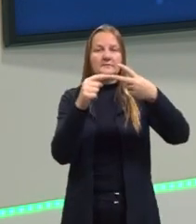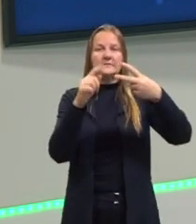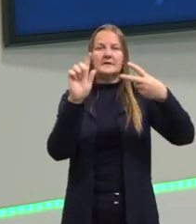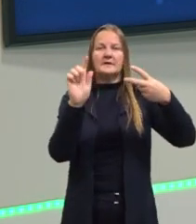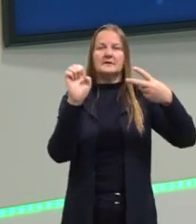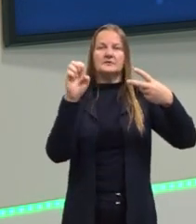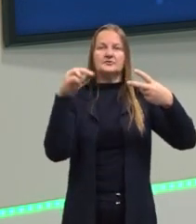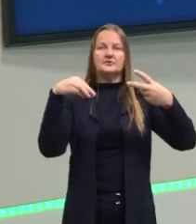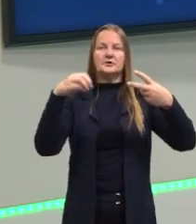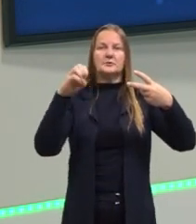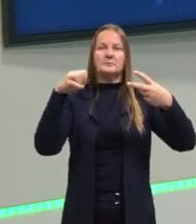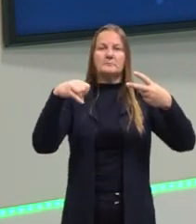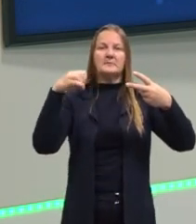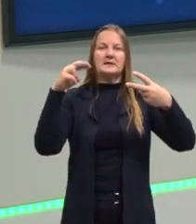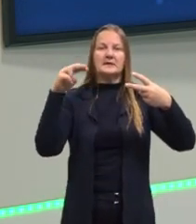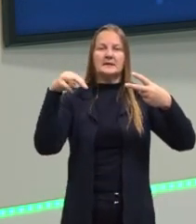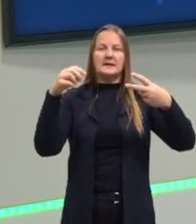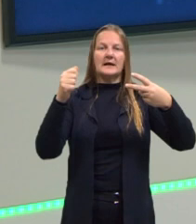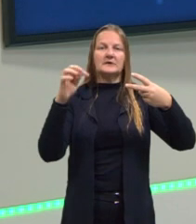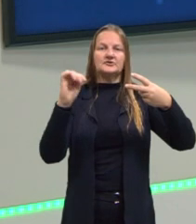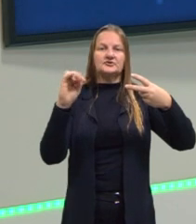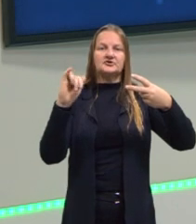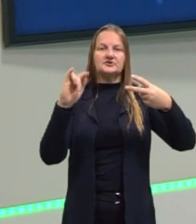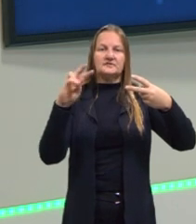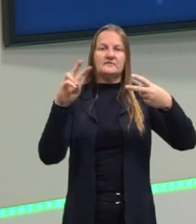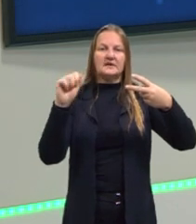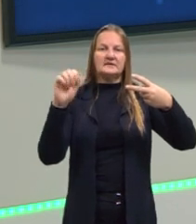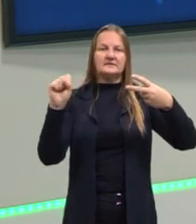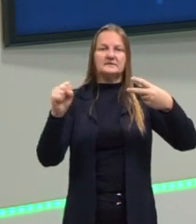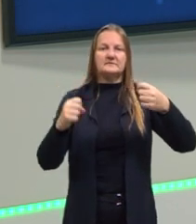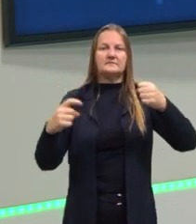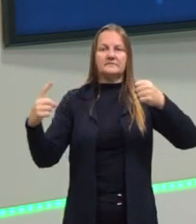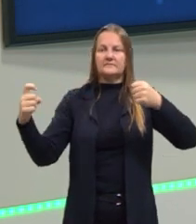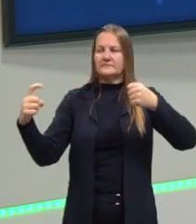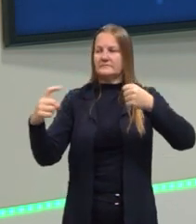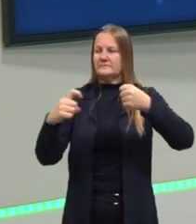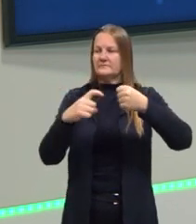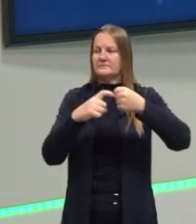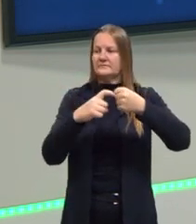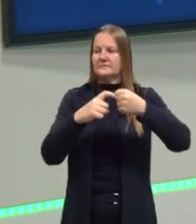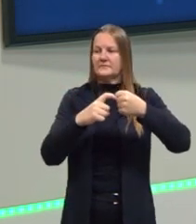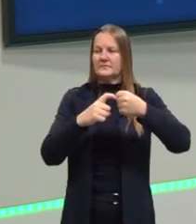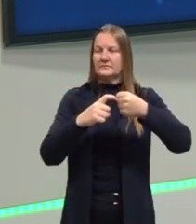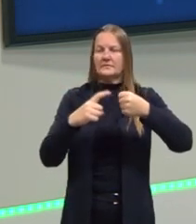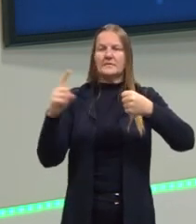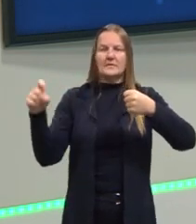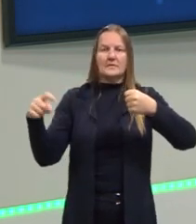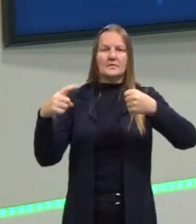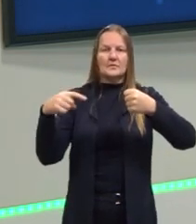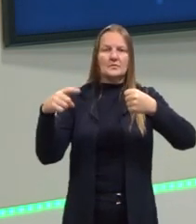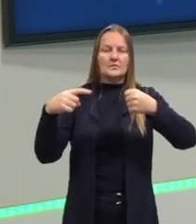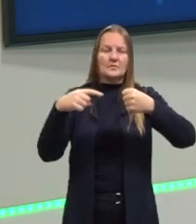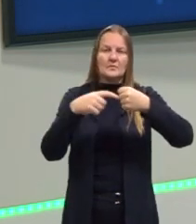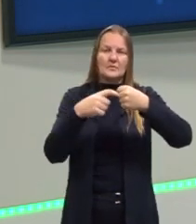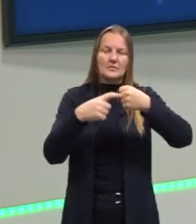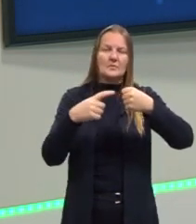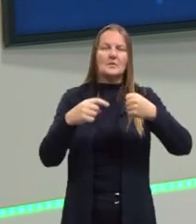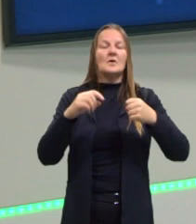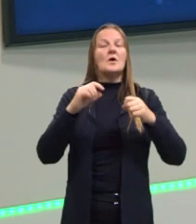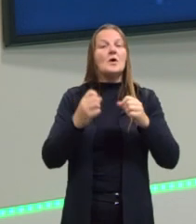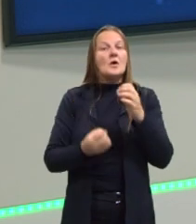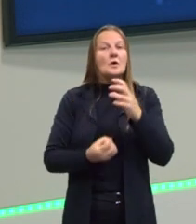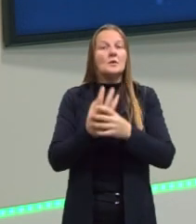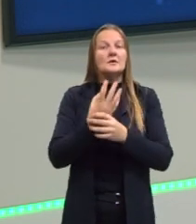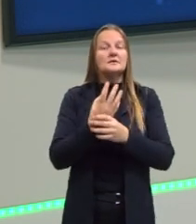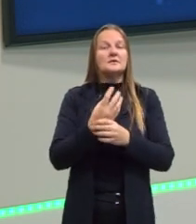As células sexuais, os gametas. Aquelas células que vão formar, então, um gameta masculino e feminino, né? Por